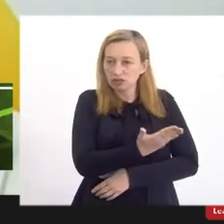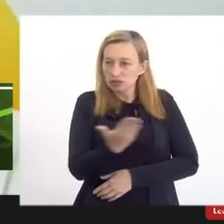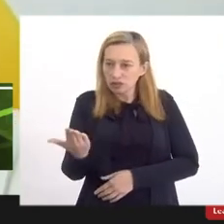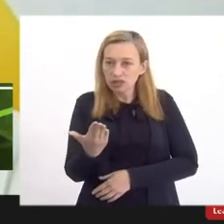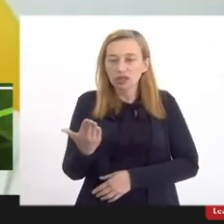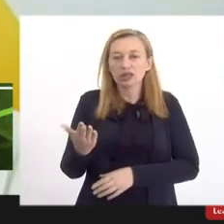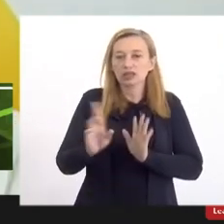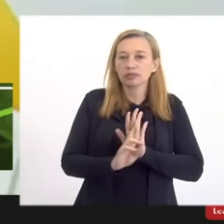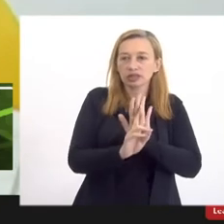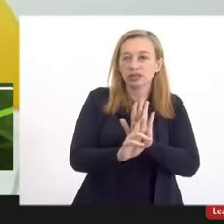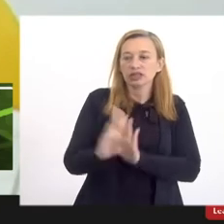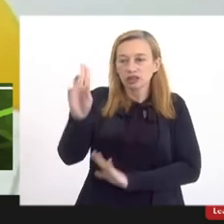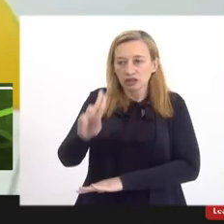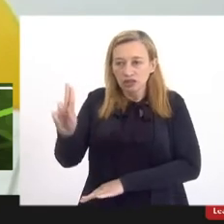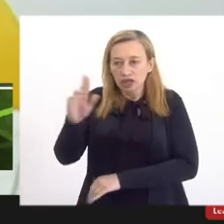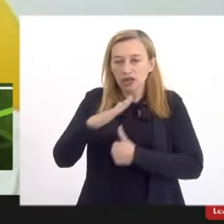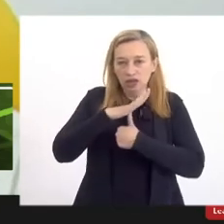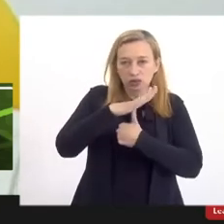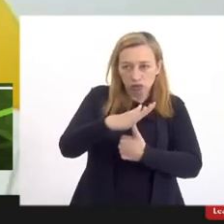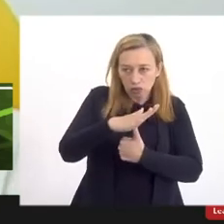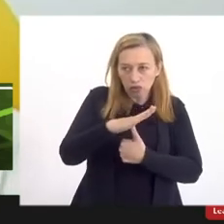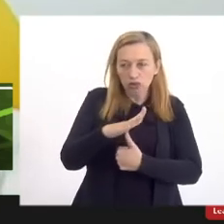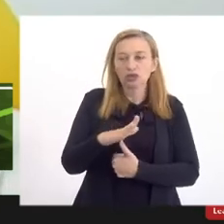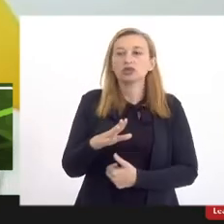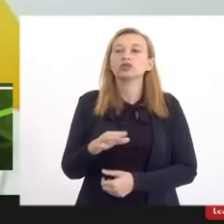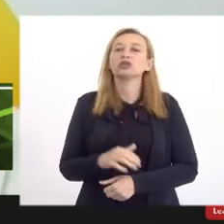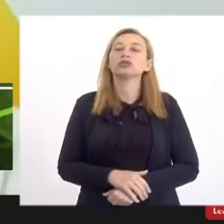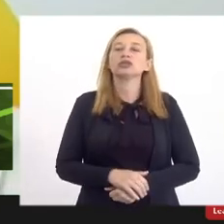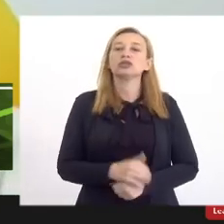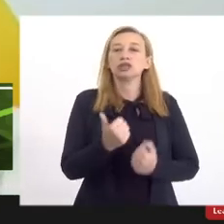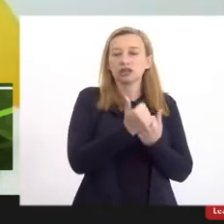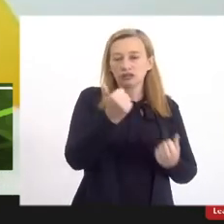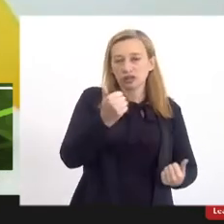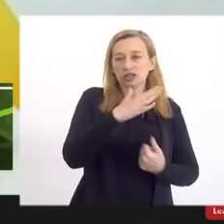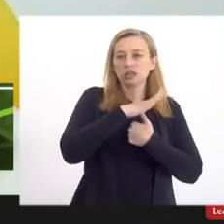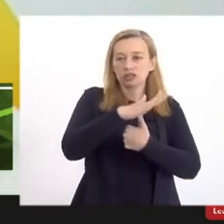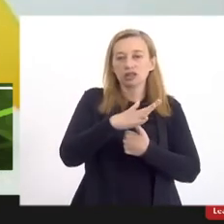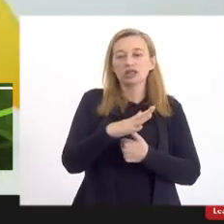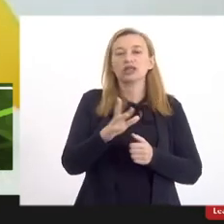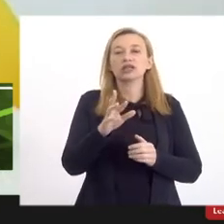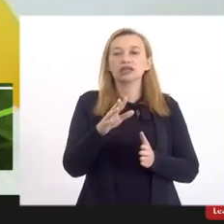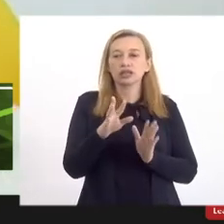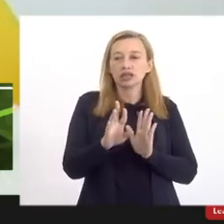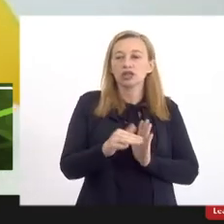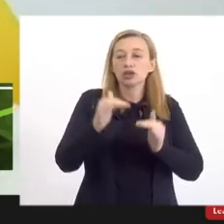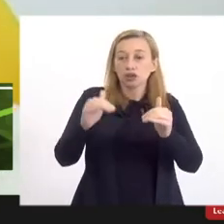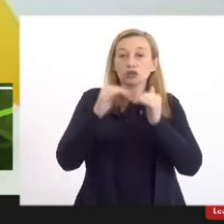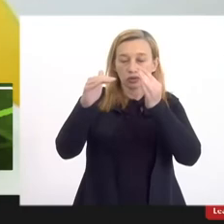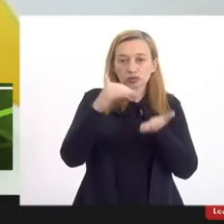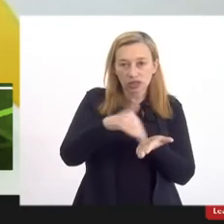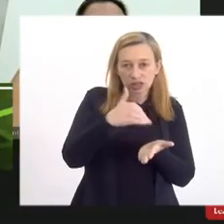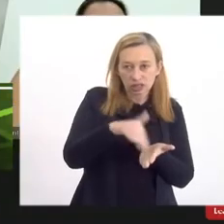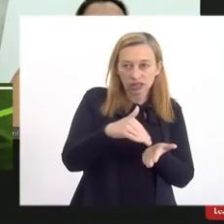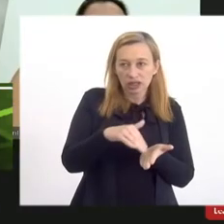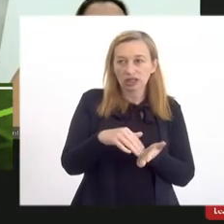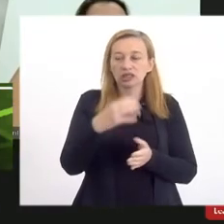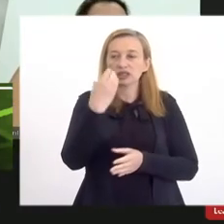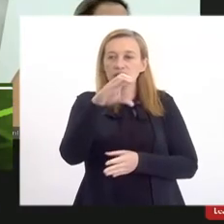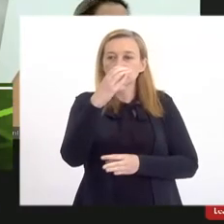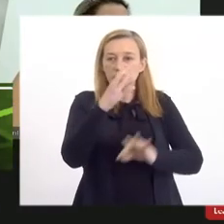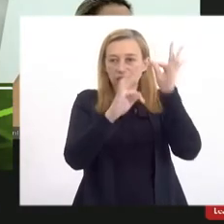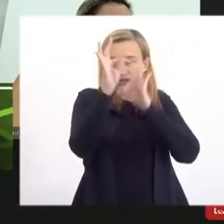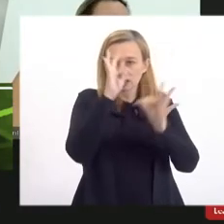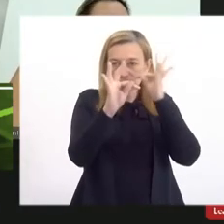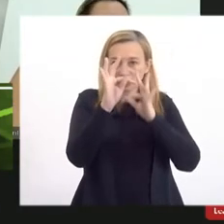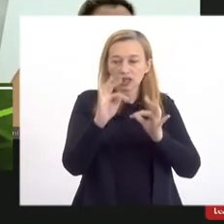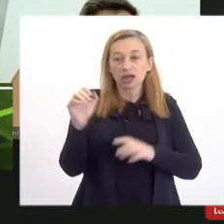universidades especialmente dos reitores vice-reitores aqui presentes do subsecretário de ciência e tecnologia das associações sindicatos